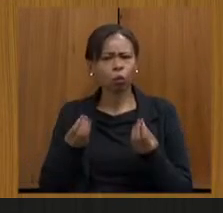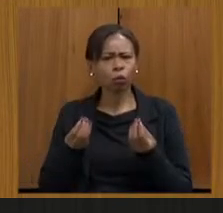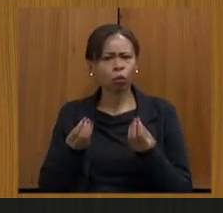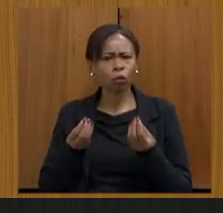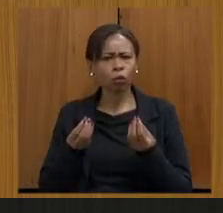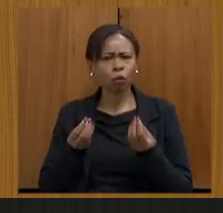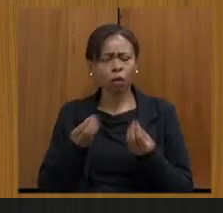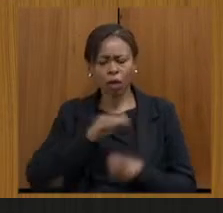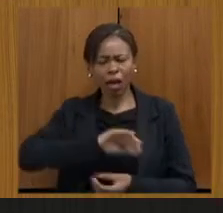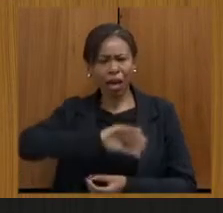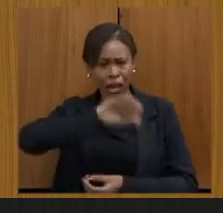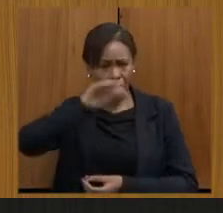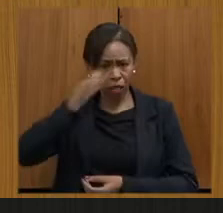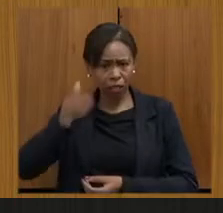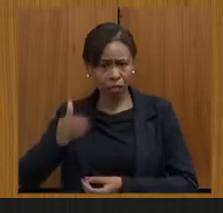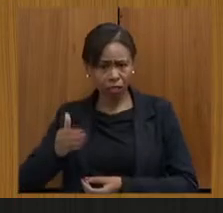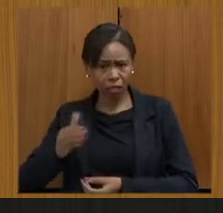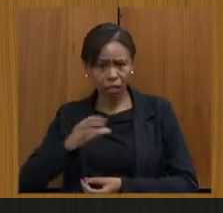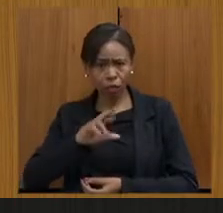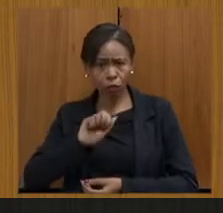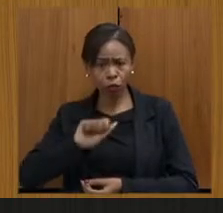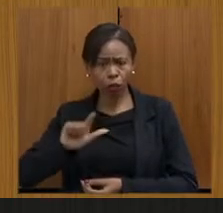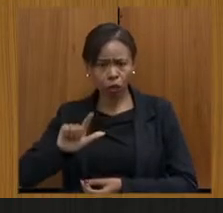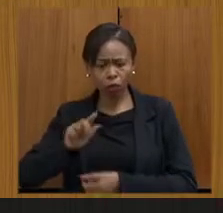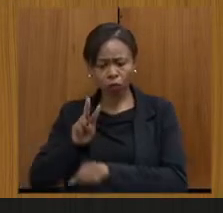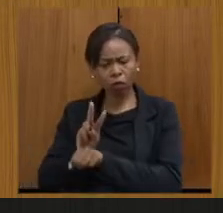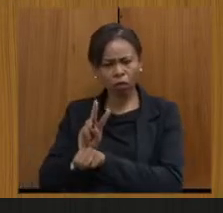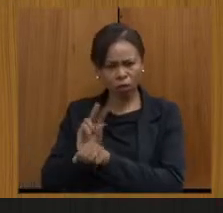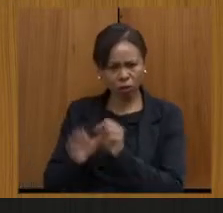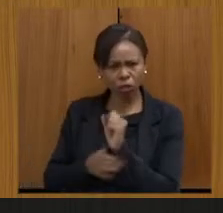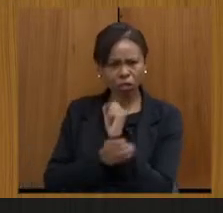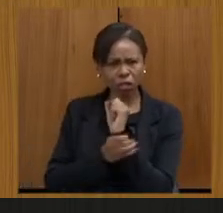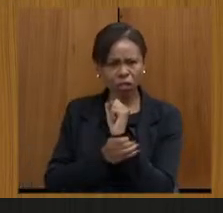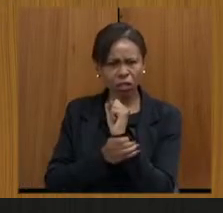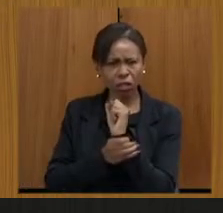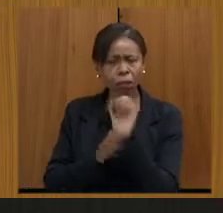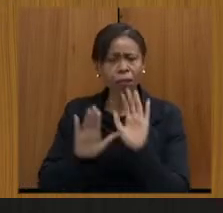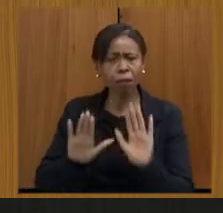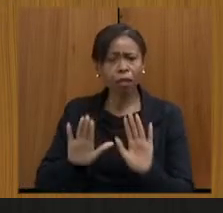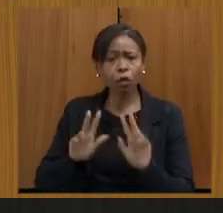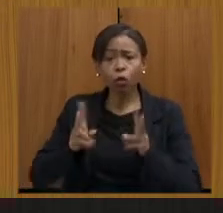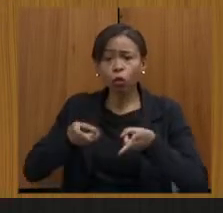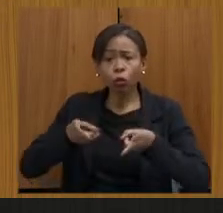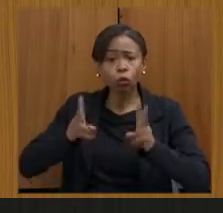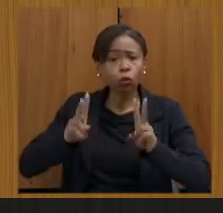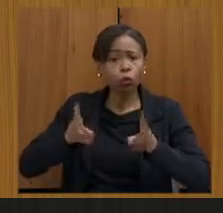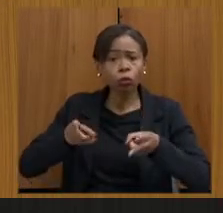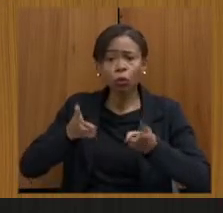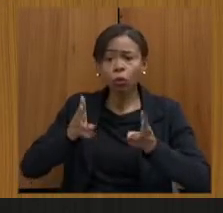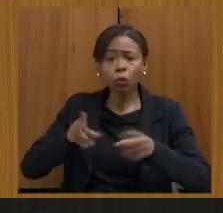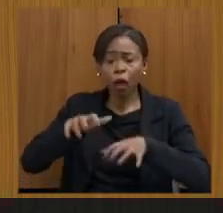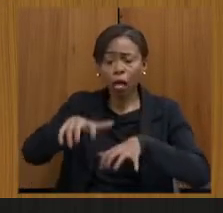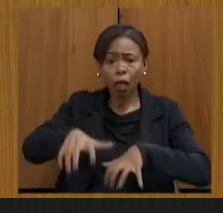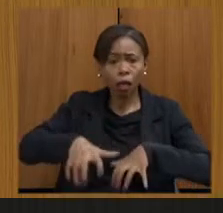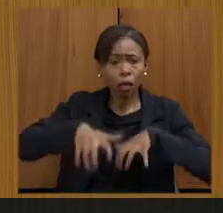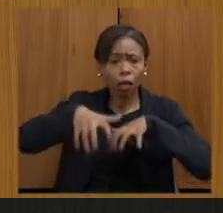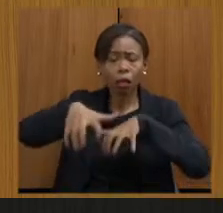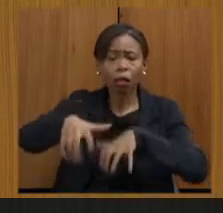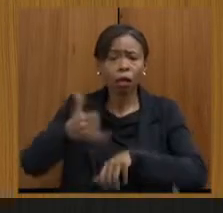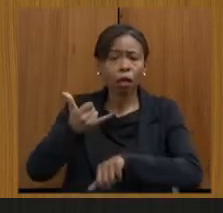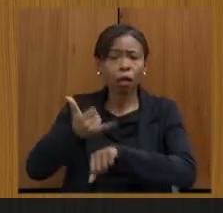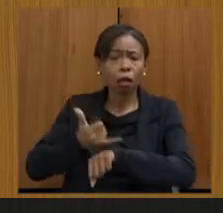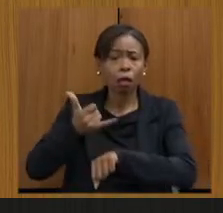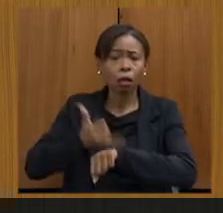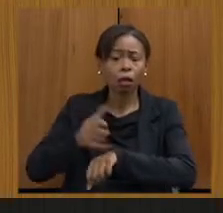se a mineradora GUT continua operando, enquanto nós estamos aqui, nesta quinta-feira, 30 de